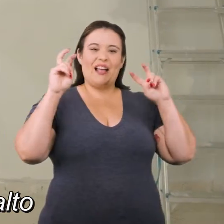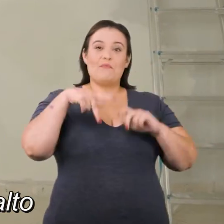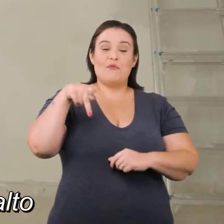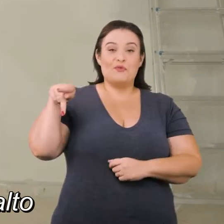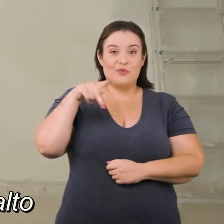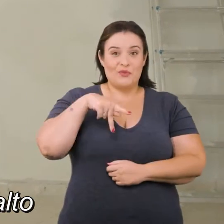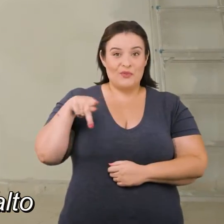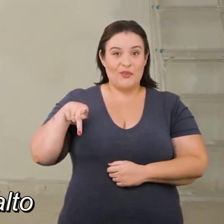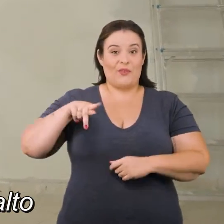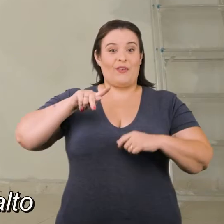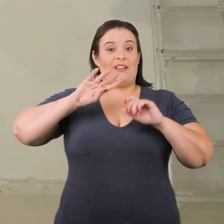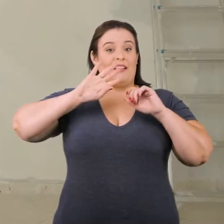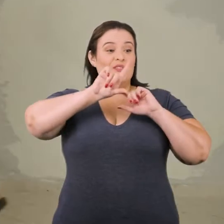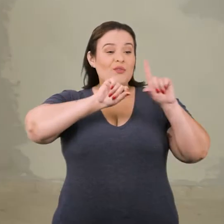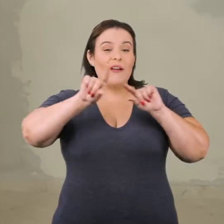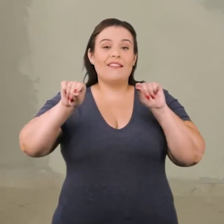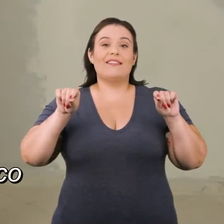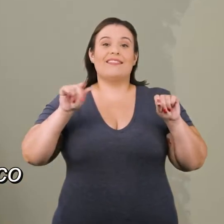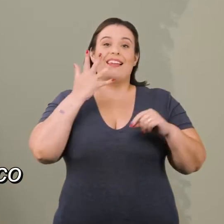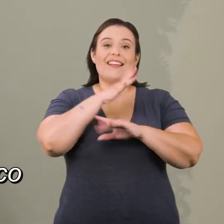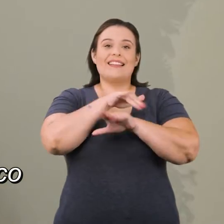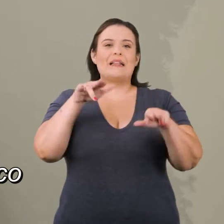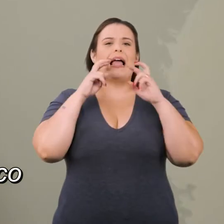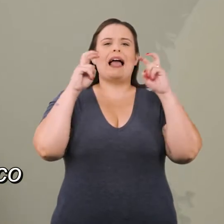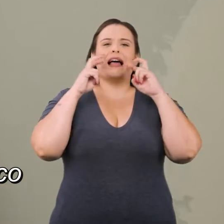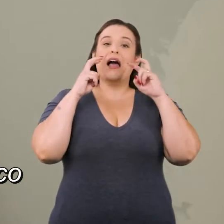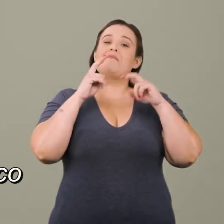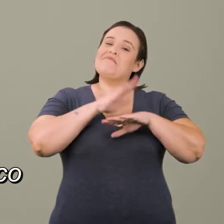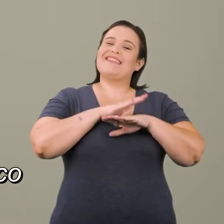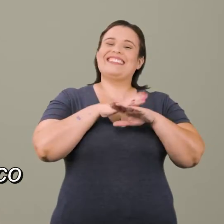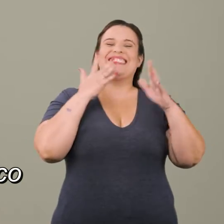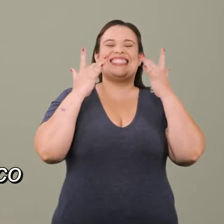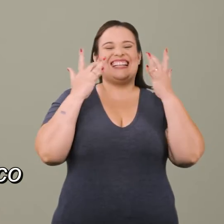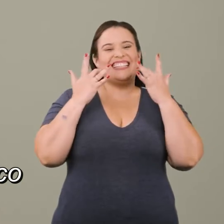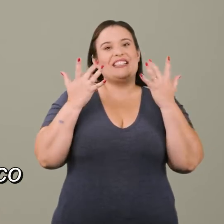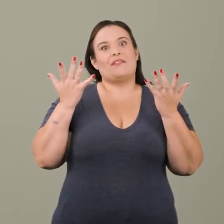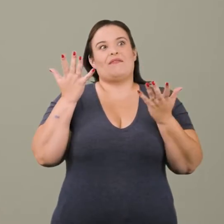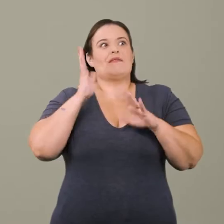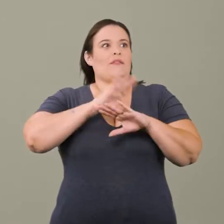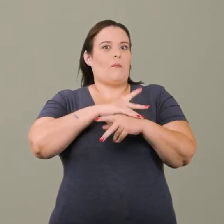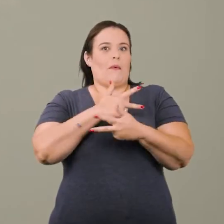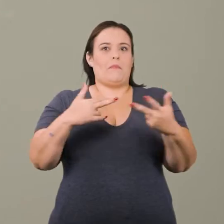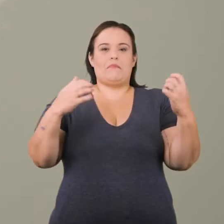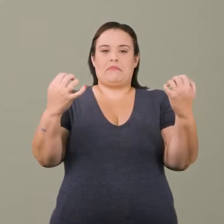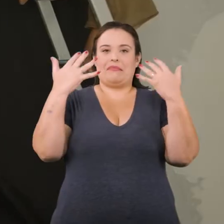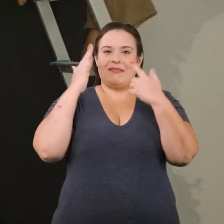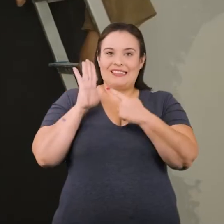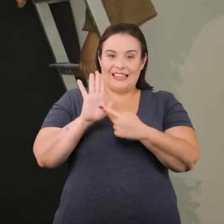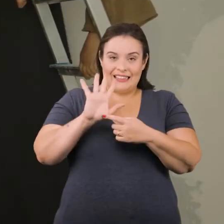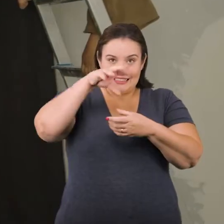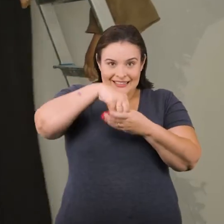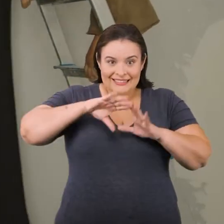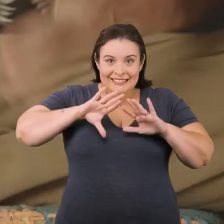escolhia as crianças que falavam mais alto para fazer teatro. E falar alguma coisa em público ou apresentar algum tipo de atividade